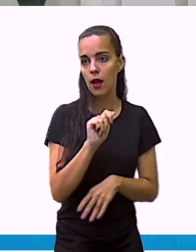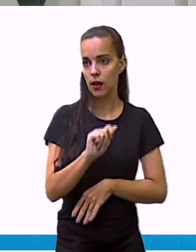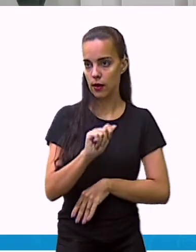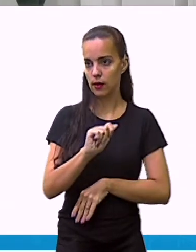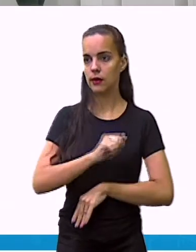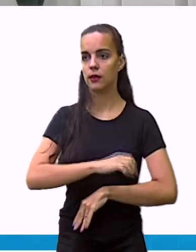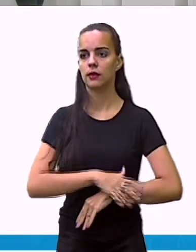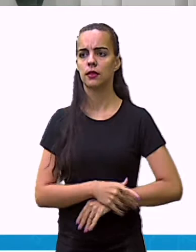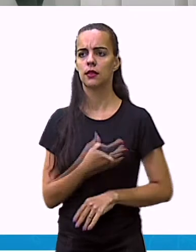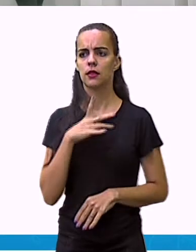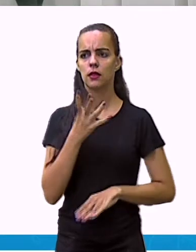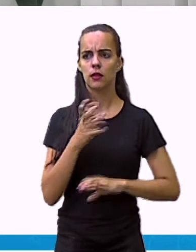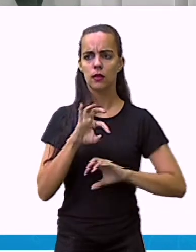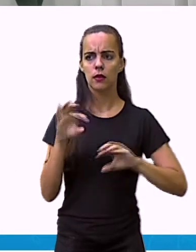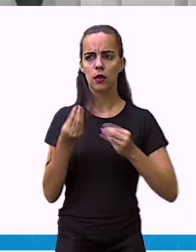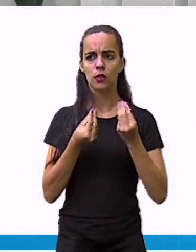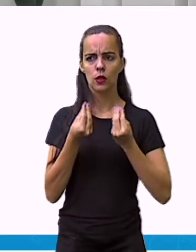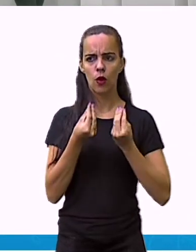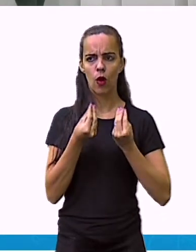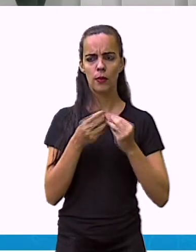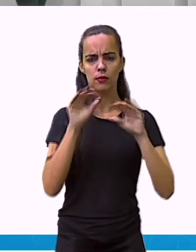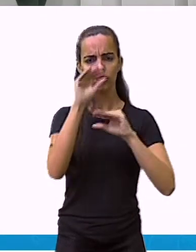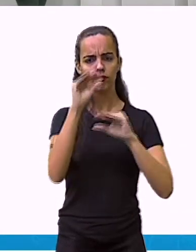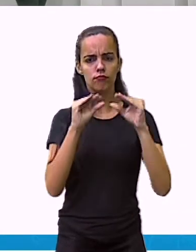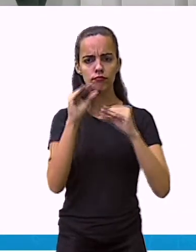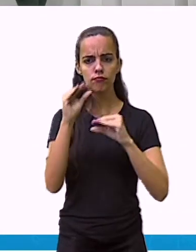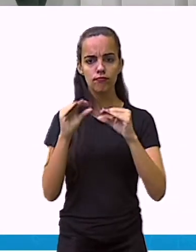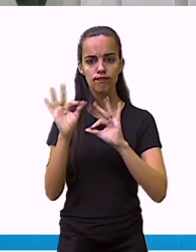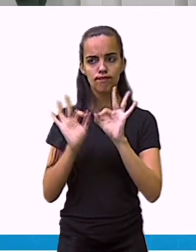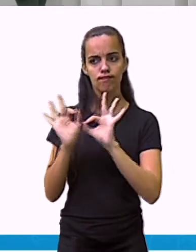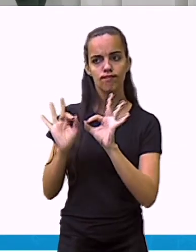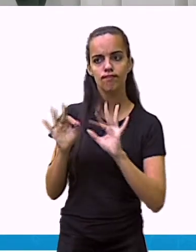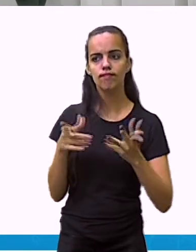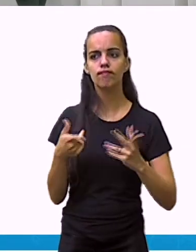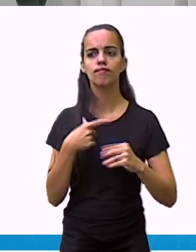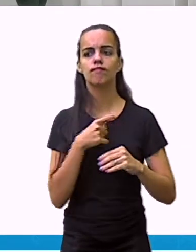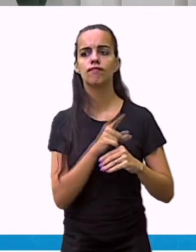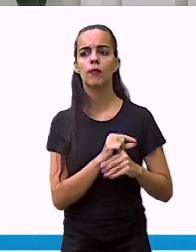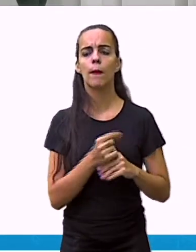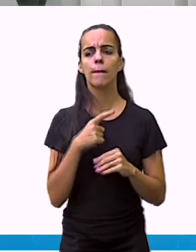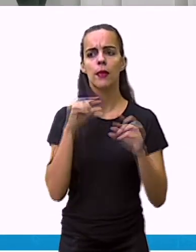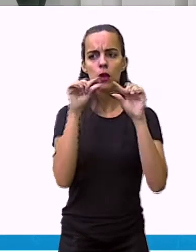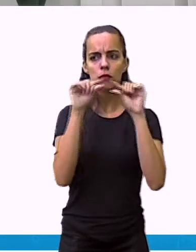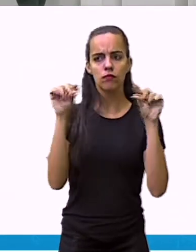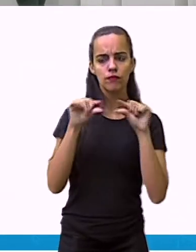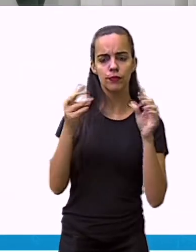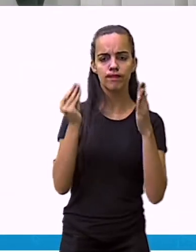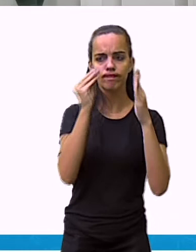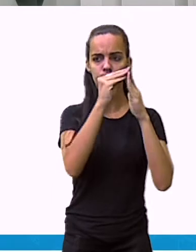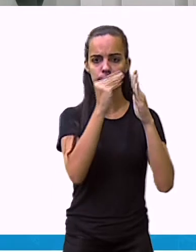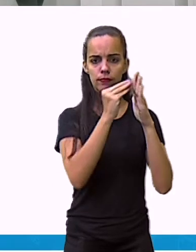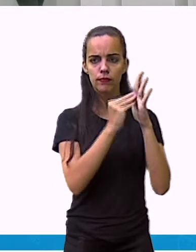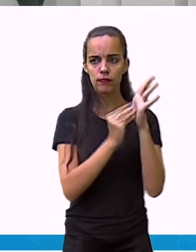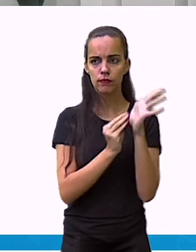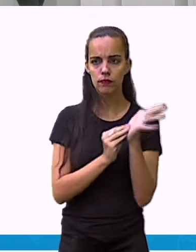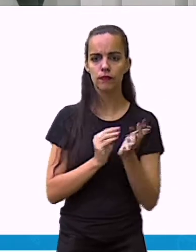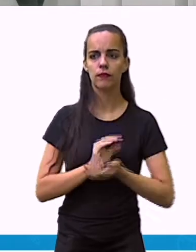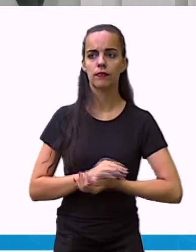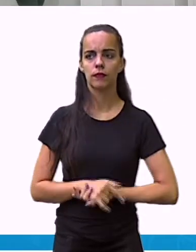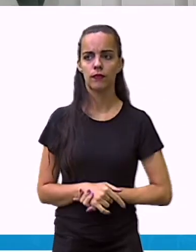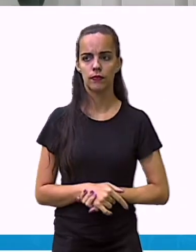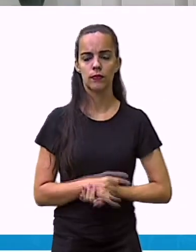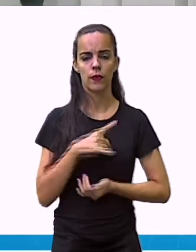Vamos separar as nossas células, então, as nossas colunas, as nossas linhas, para colocar, então, as